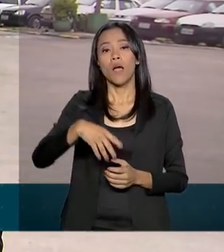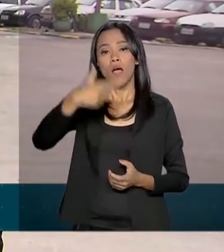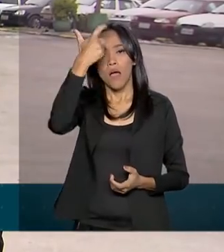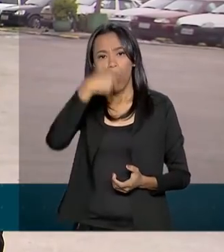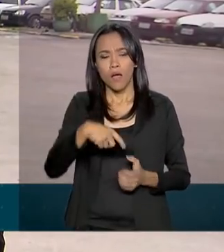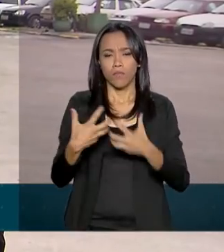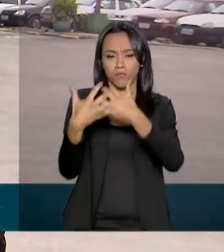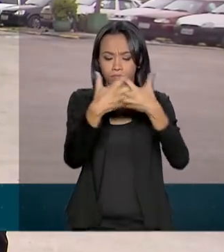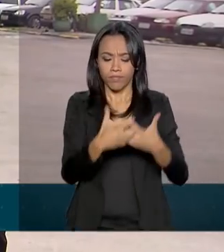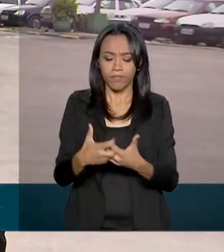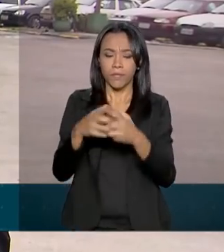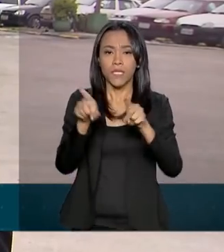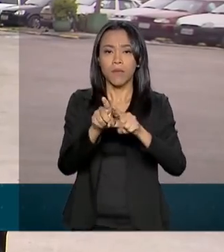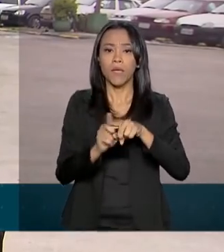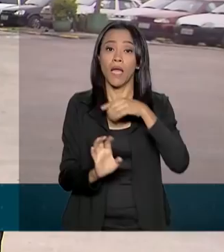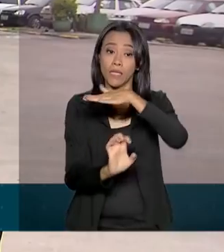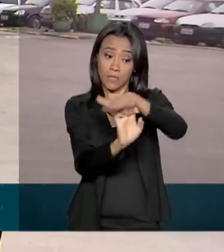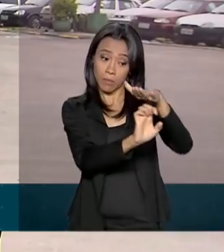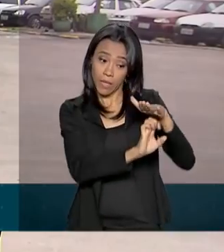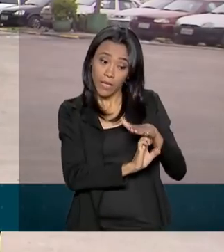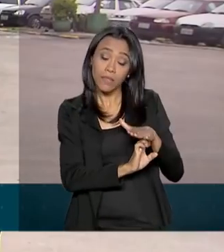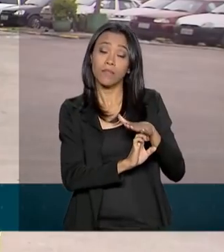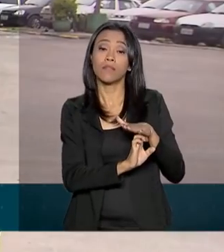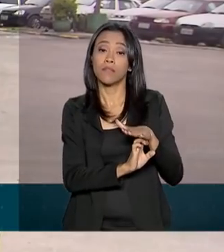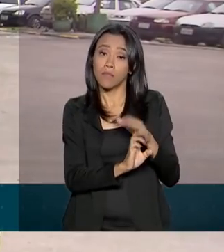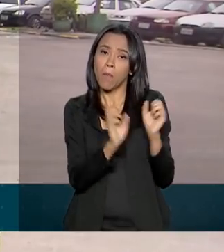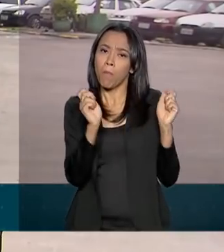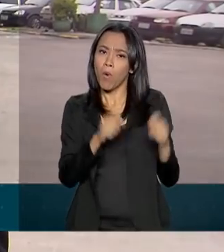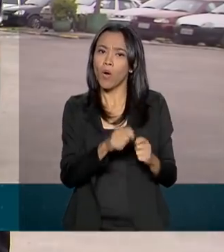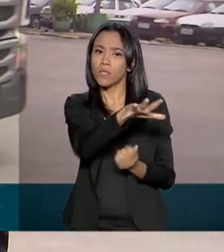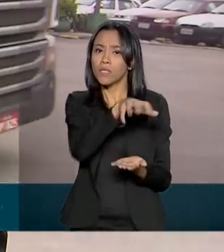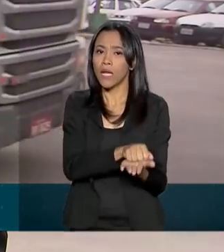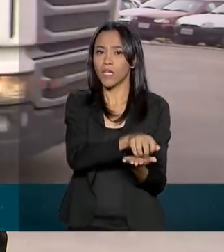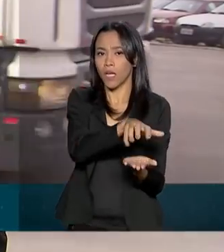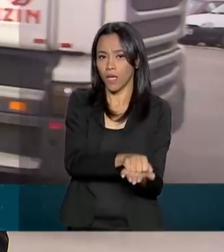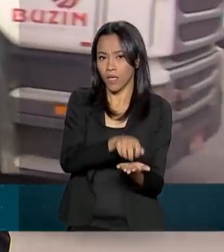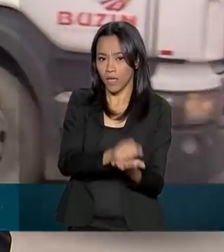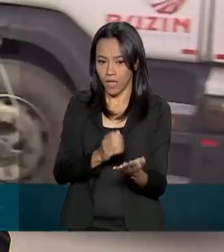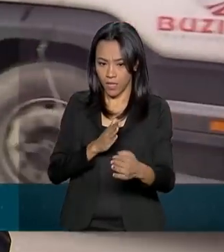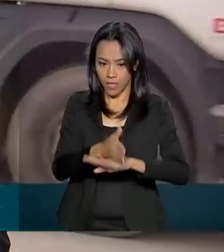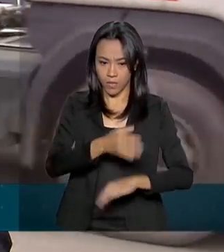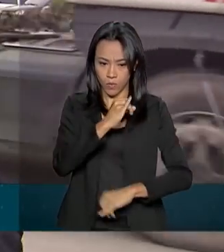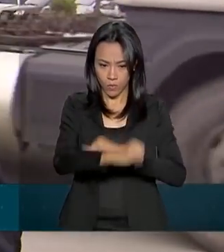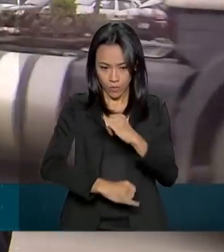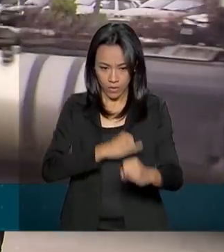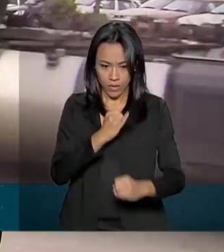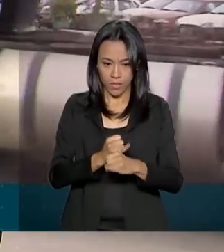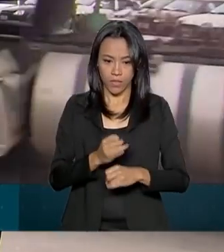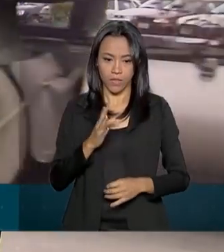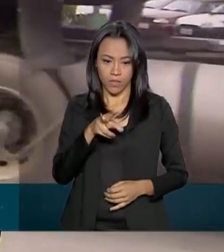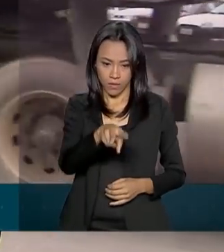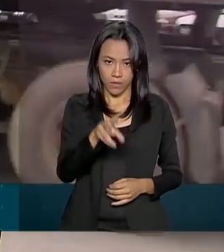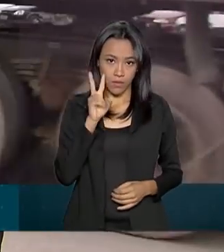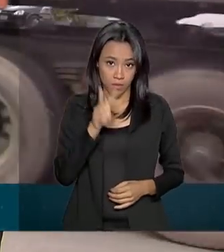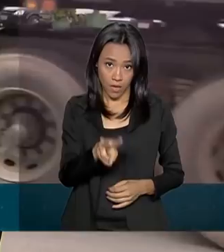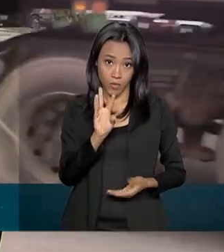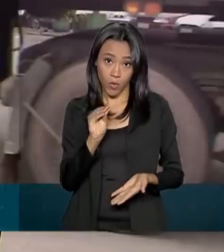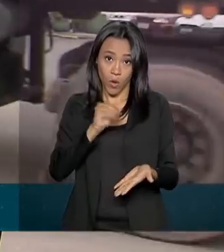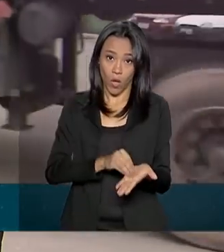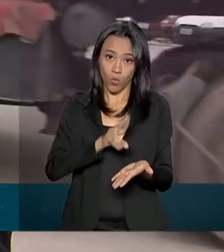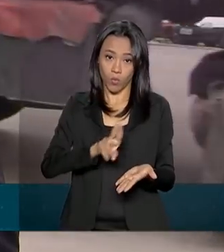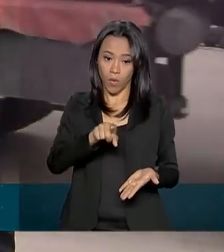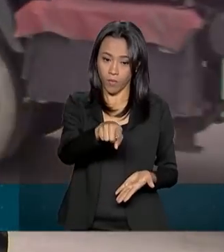e também as empresas de transporte já podem fazer o cadastro no site www.cartãodocaminhoneiro